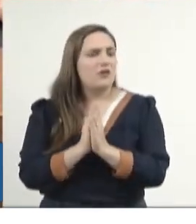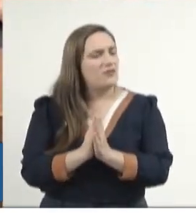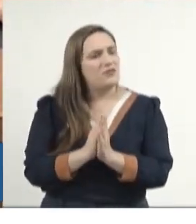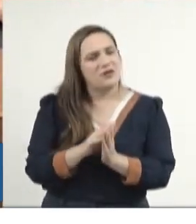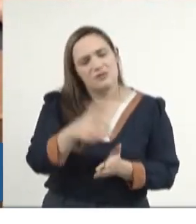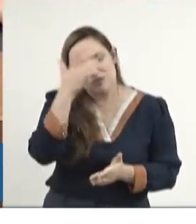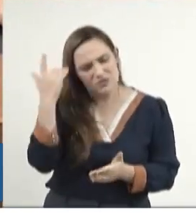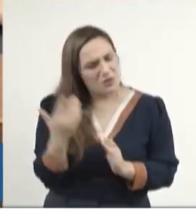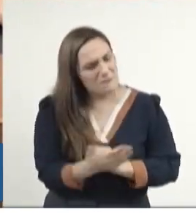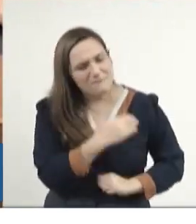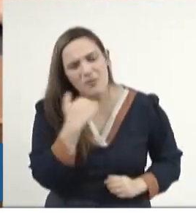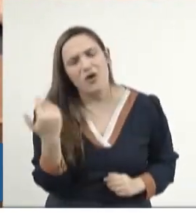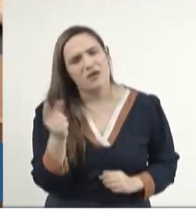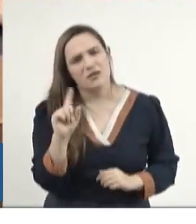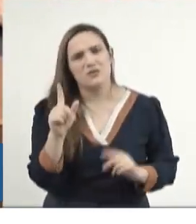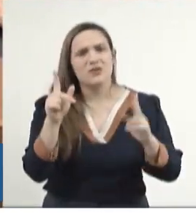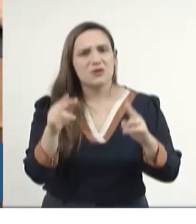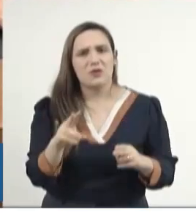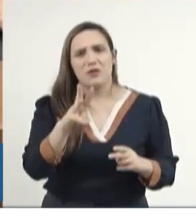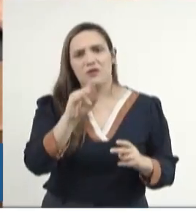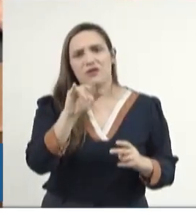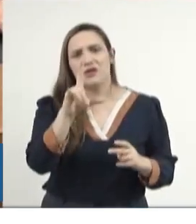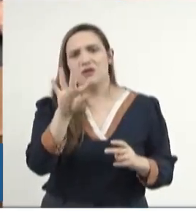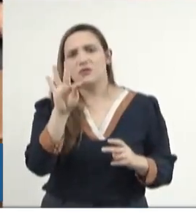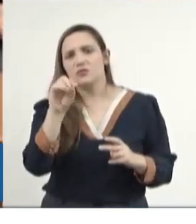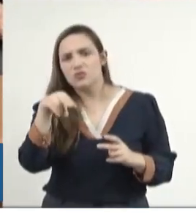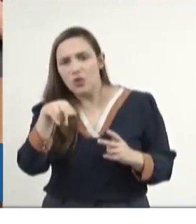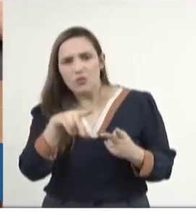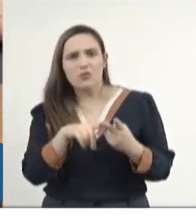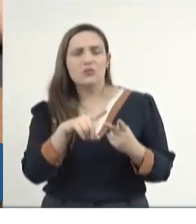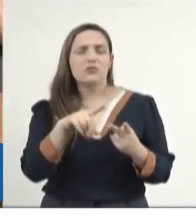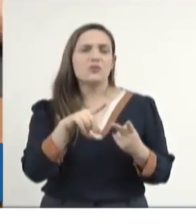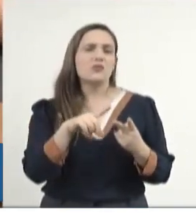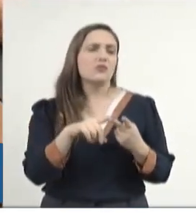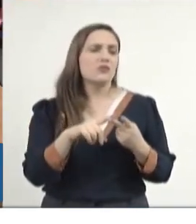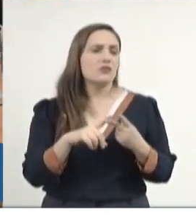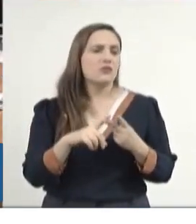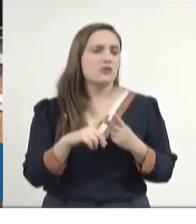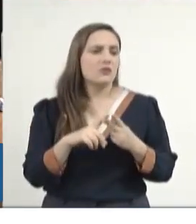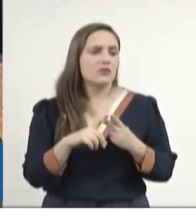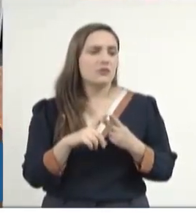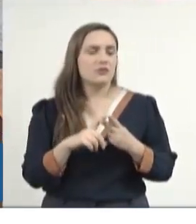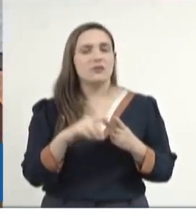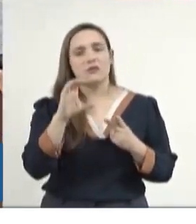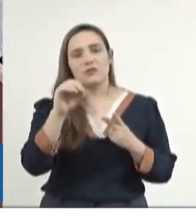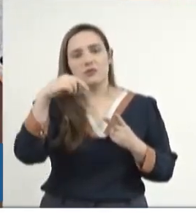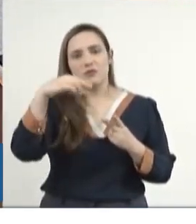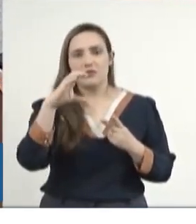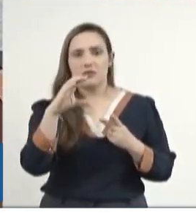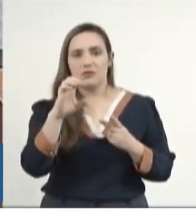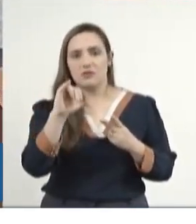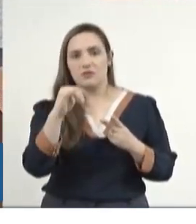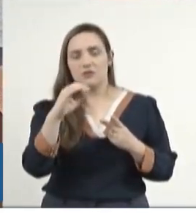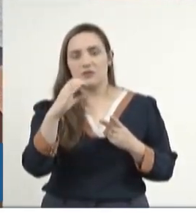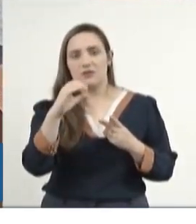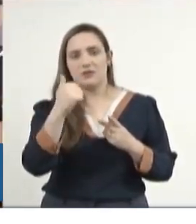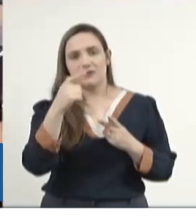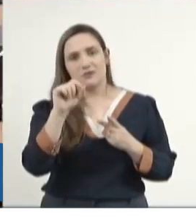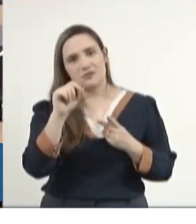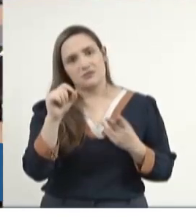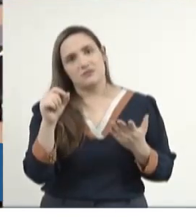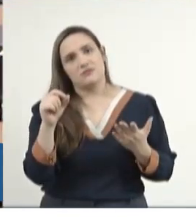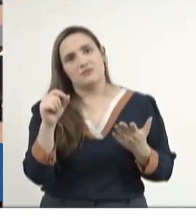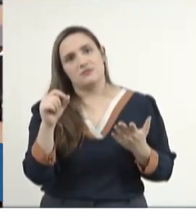a míngua, como foi Hilton Silva, como foi Conceição da Silva.